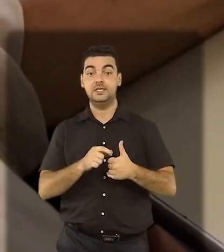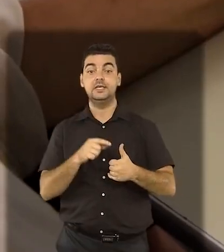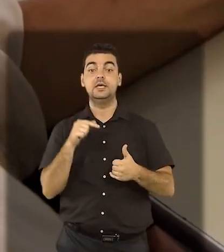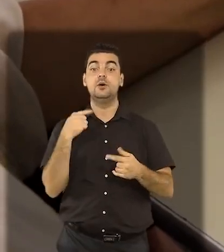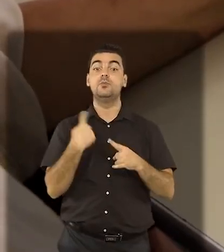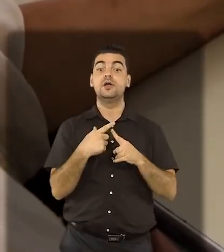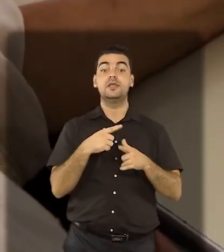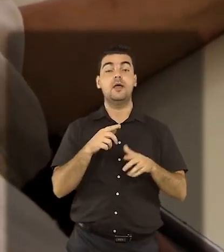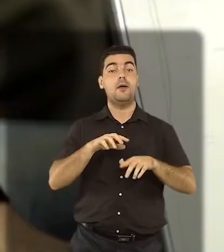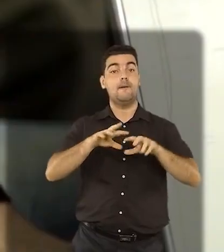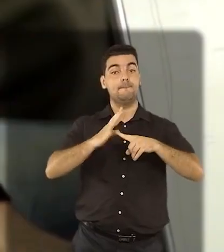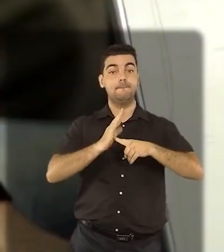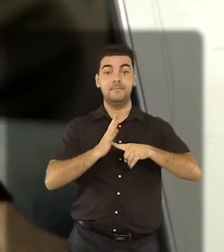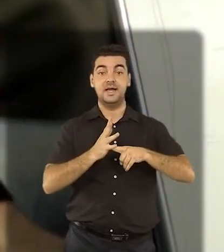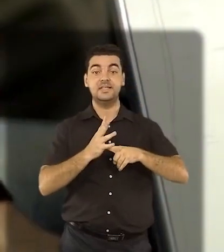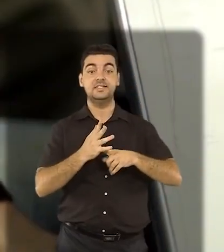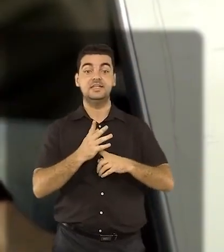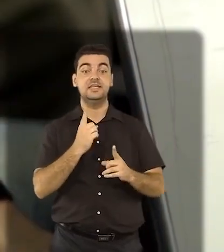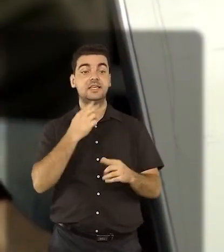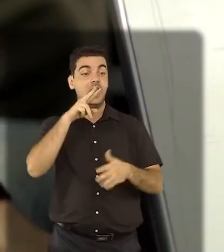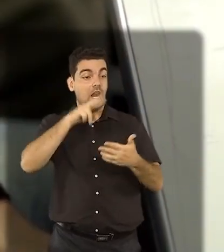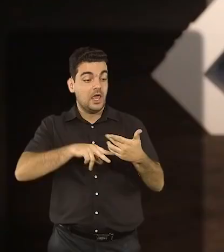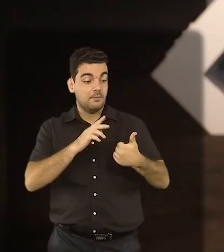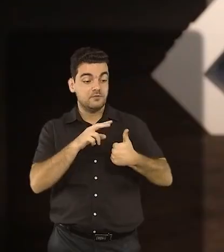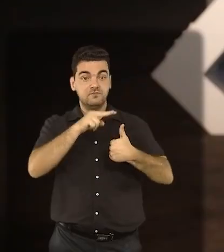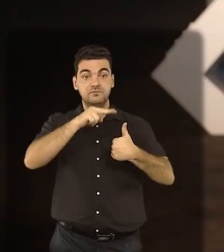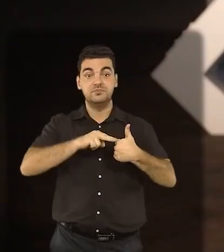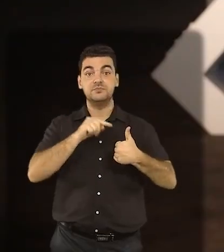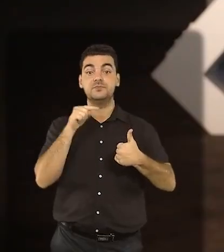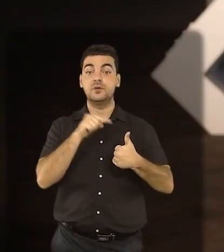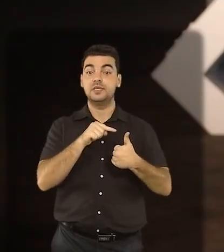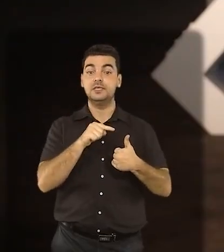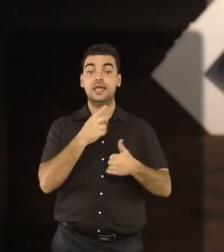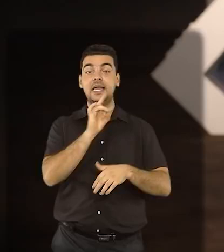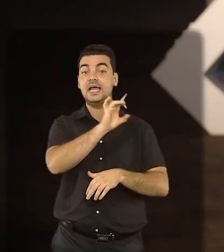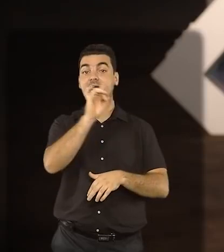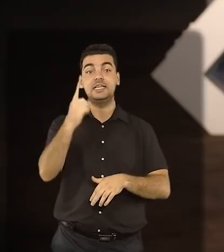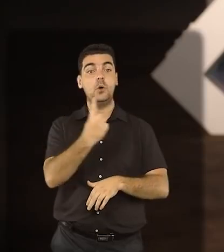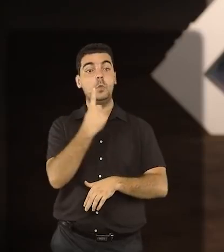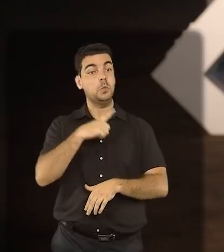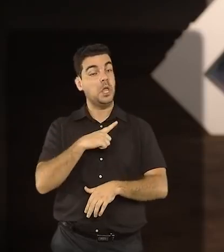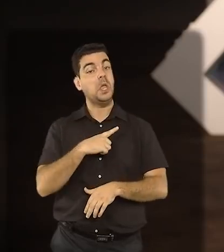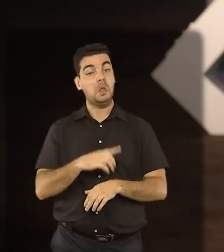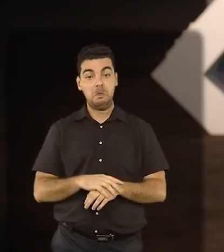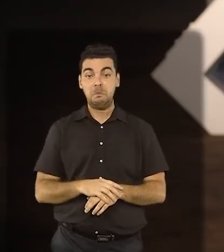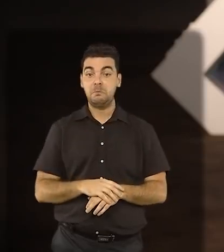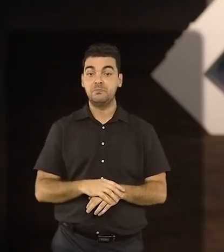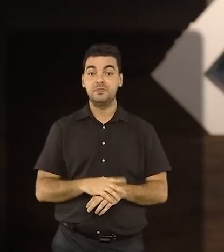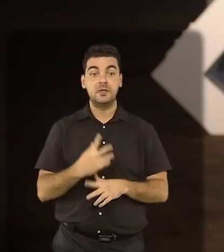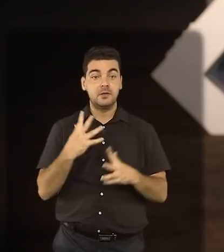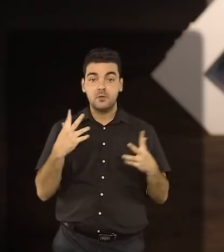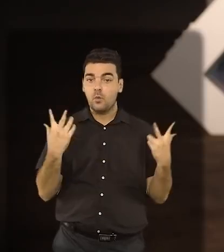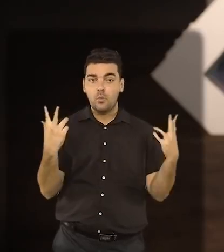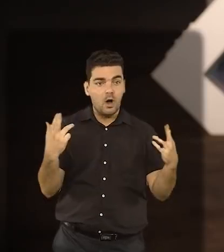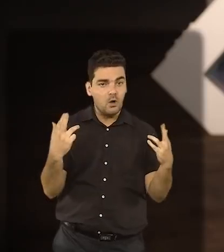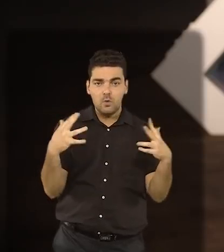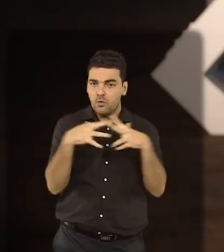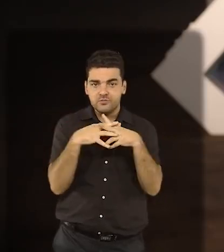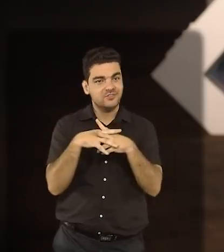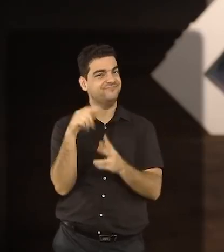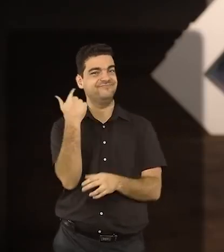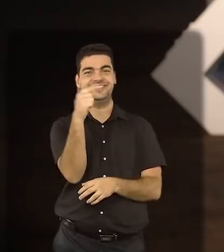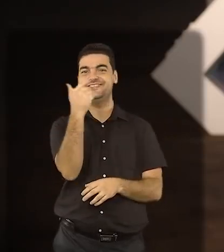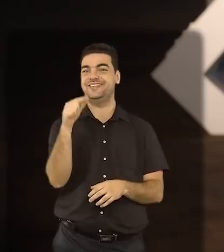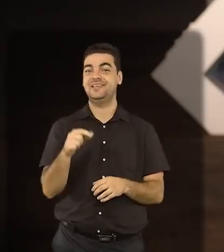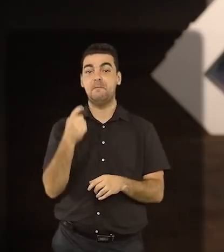por um aparelho que lê a sua impressão digital. A impressão digital de uma pessoa é única, não havendo o risco de uma